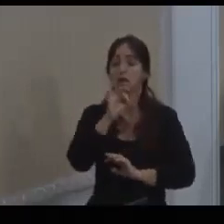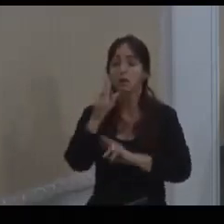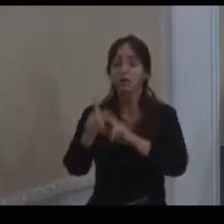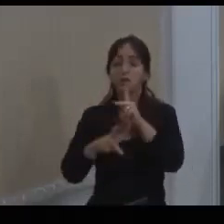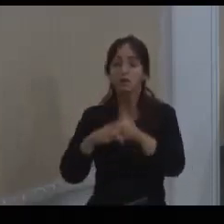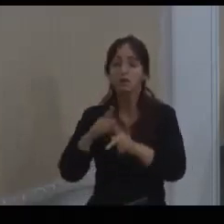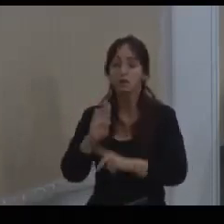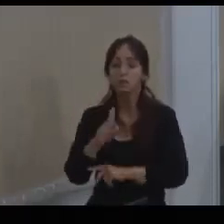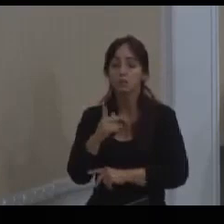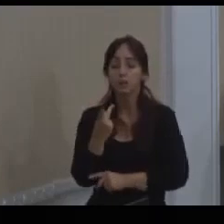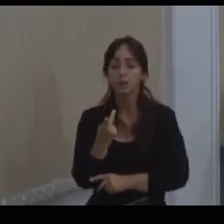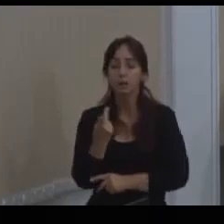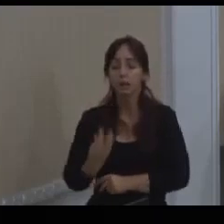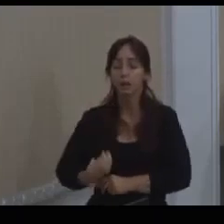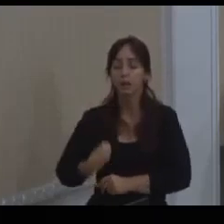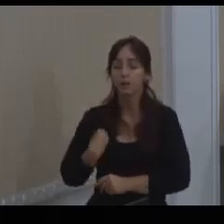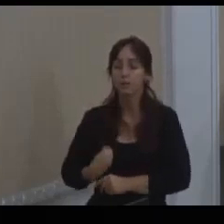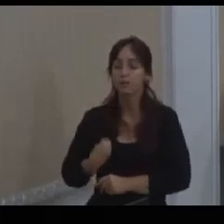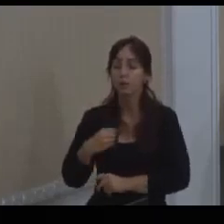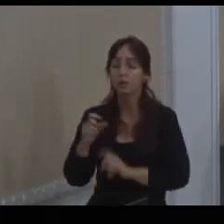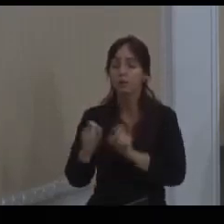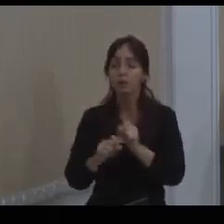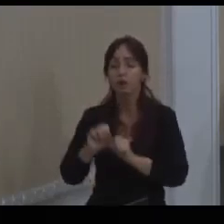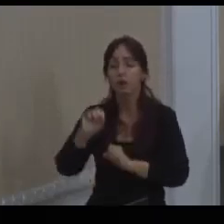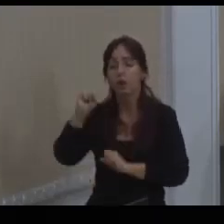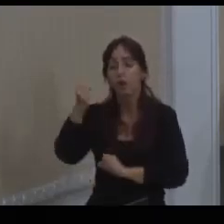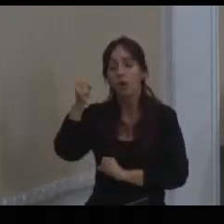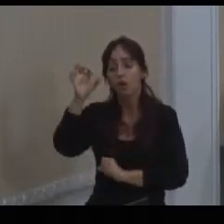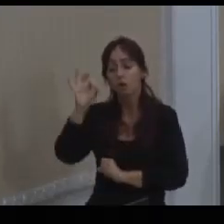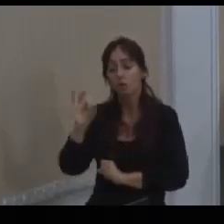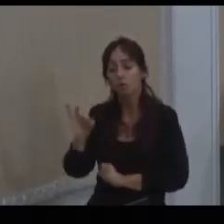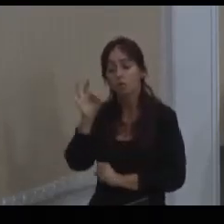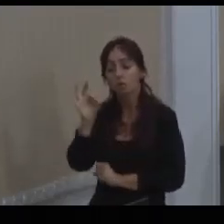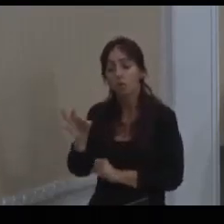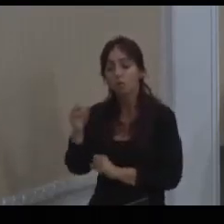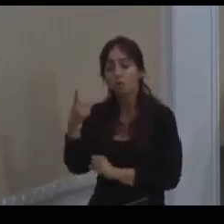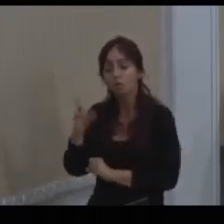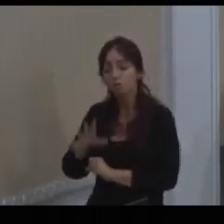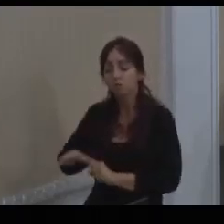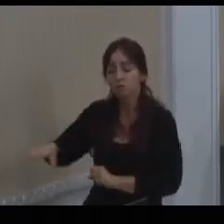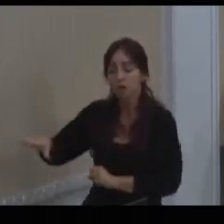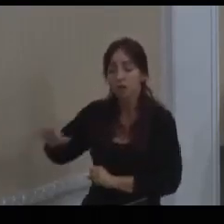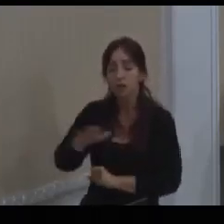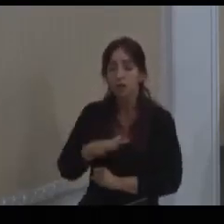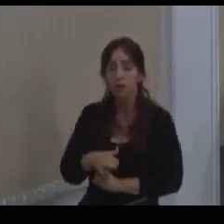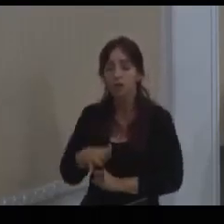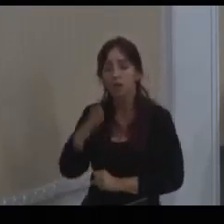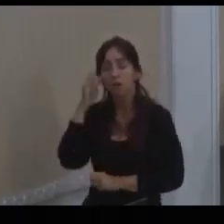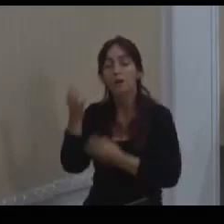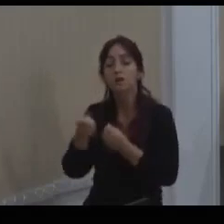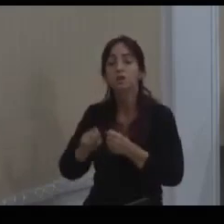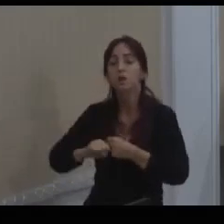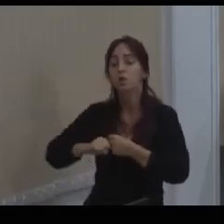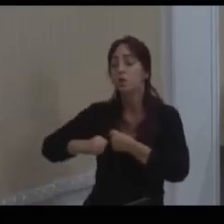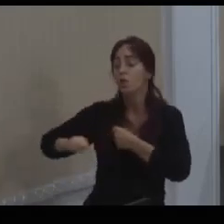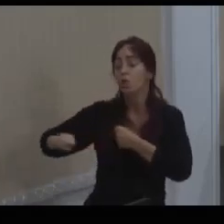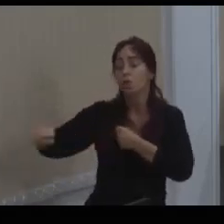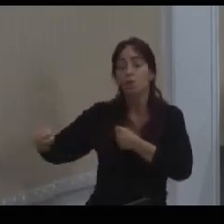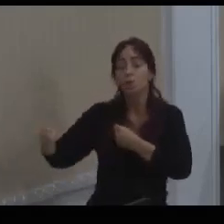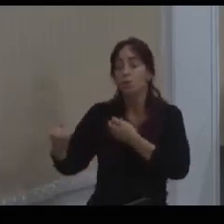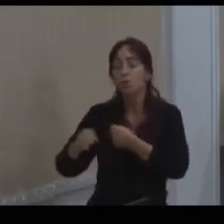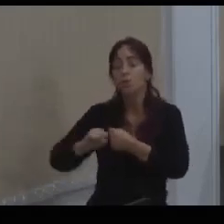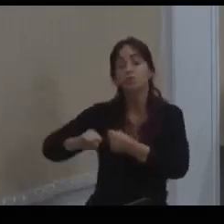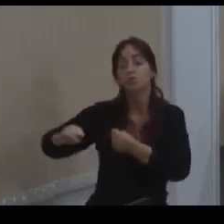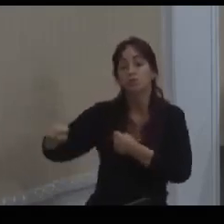Horizonte vive em oito por cento do seu território. Imagina essa densidade. Imagina o que é essa